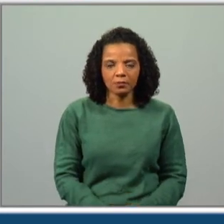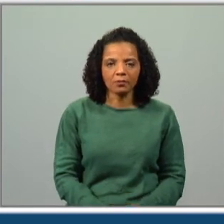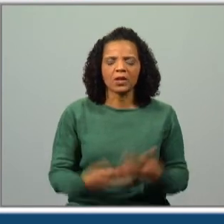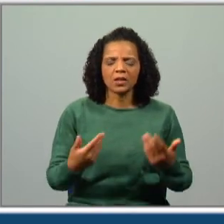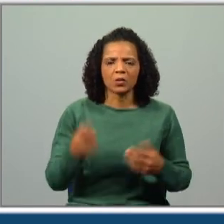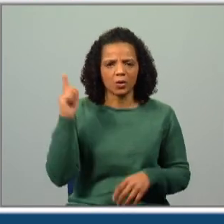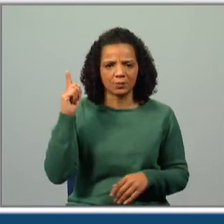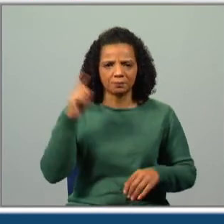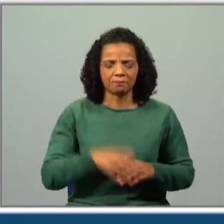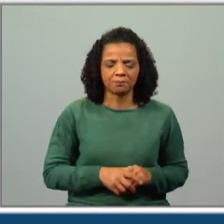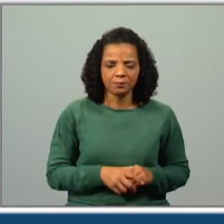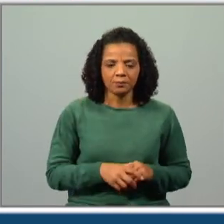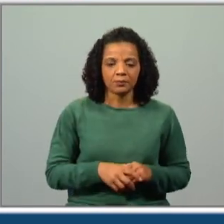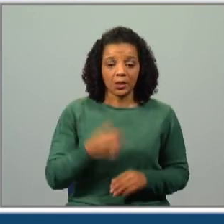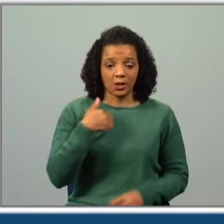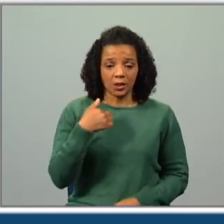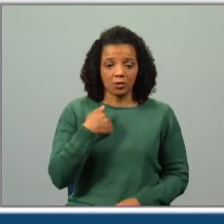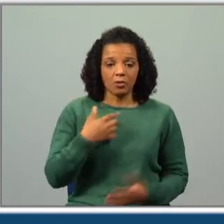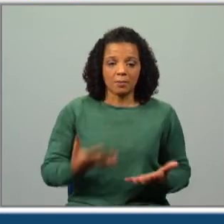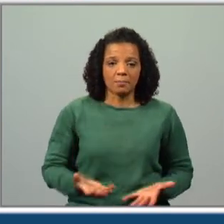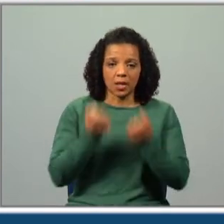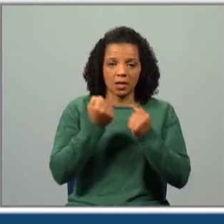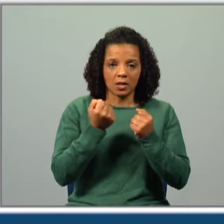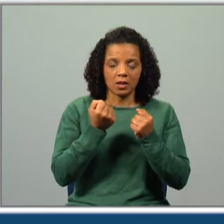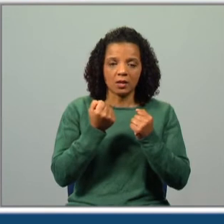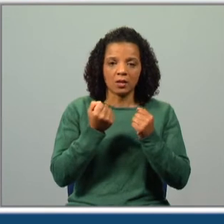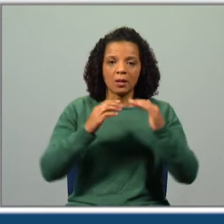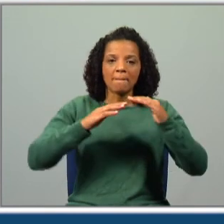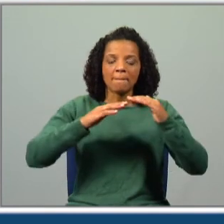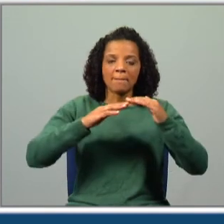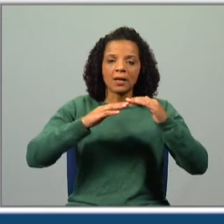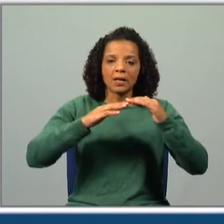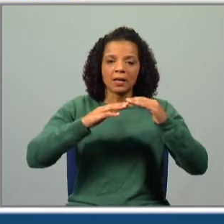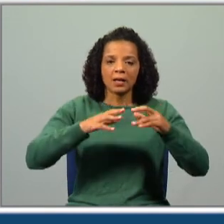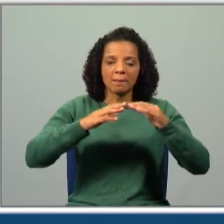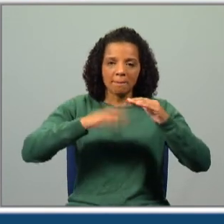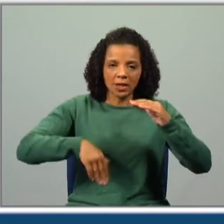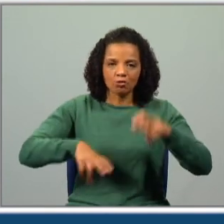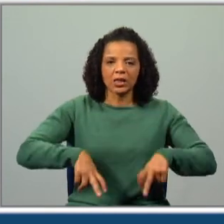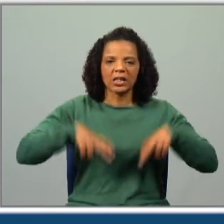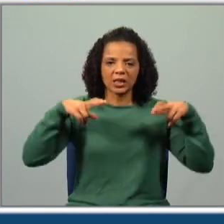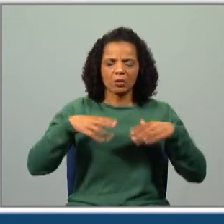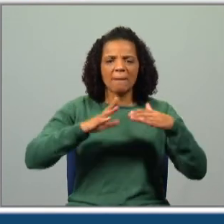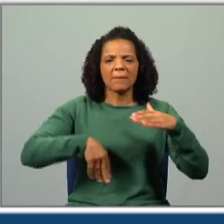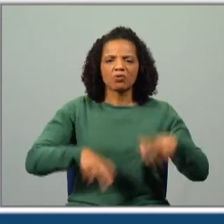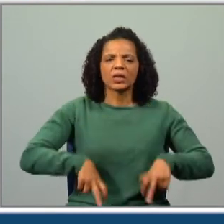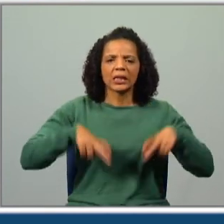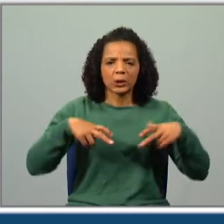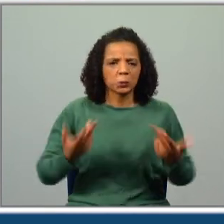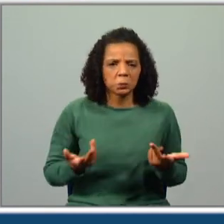E nesta, eu quero ser o menos rico. O menos rico.